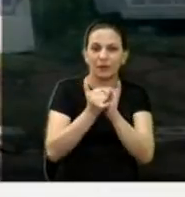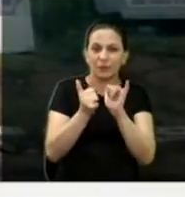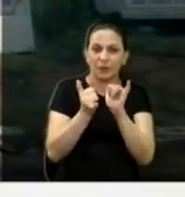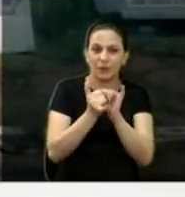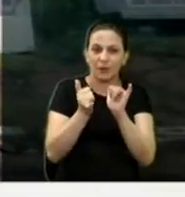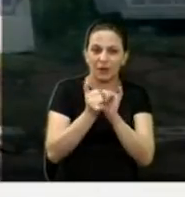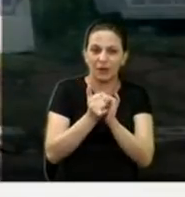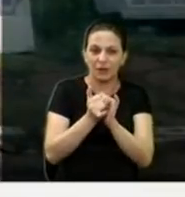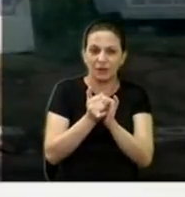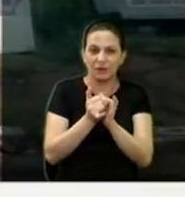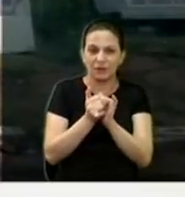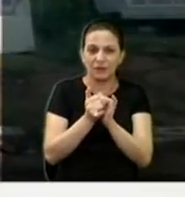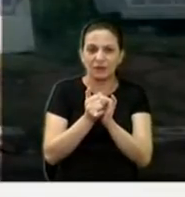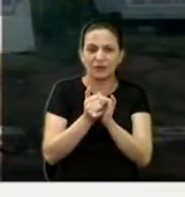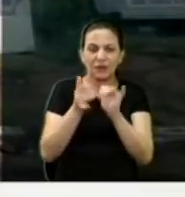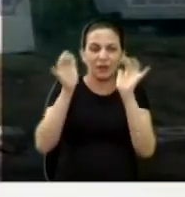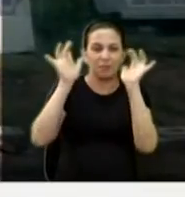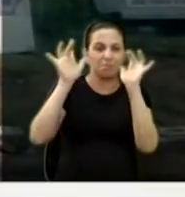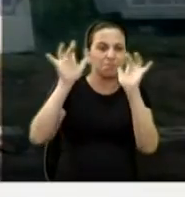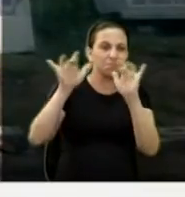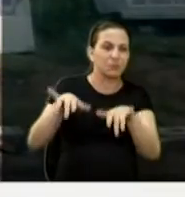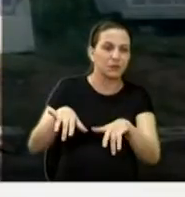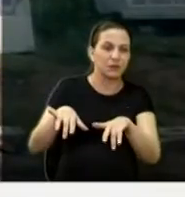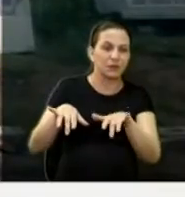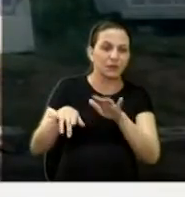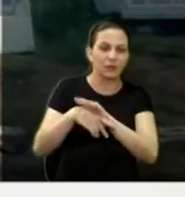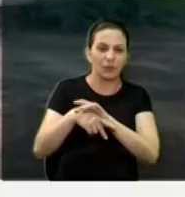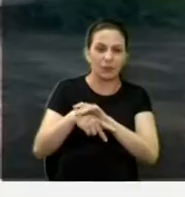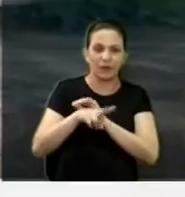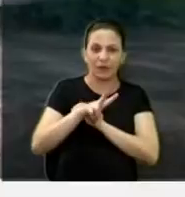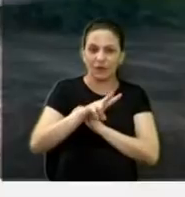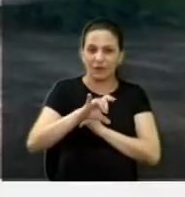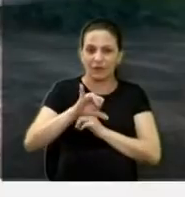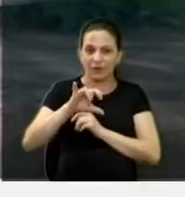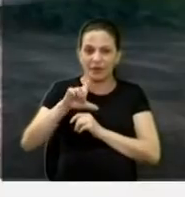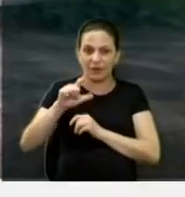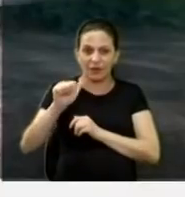mantida pelo poder público, está abandonada, a Praça Popular 2 da Vila Xavier, também.